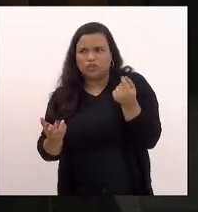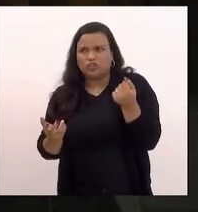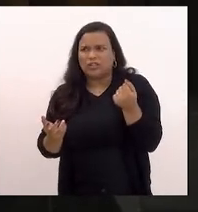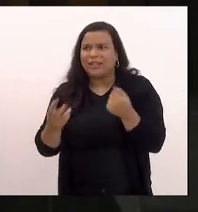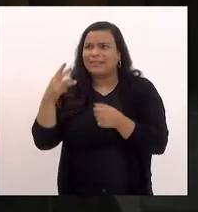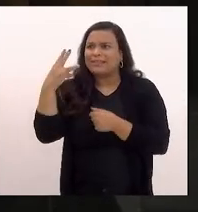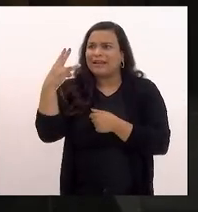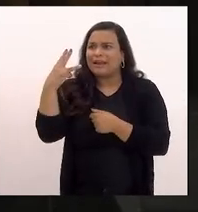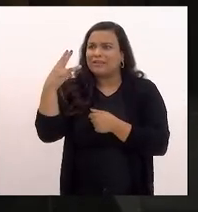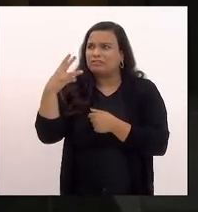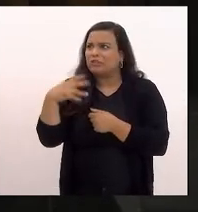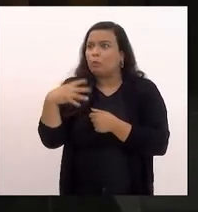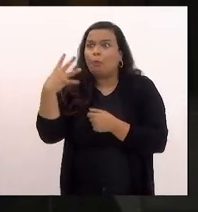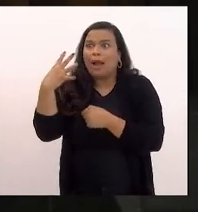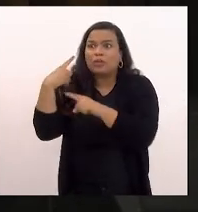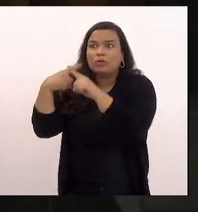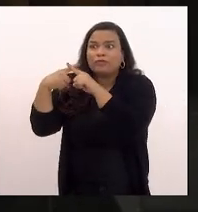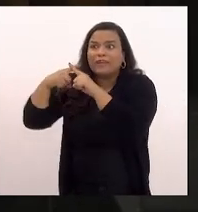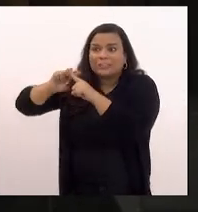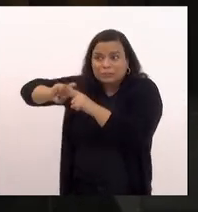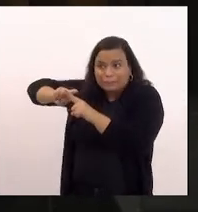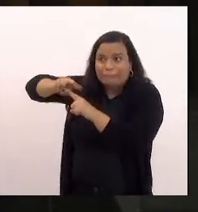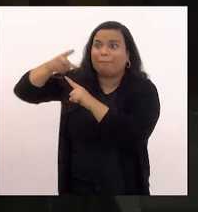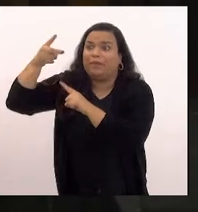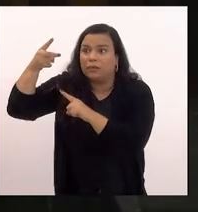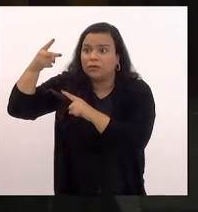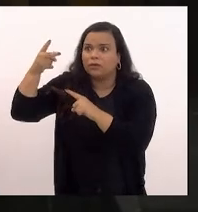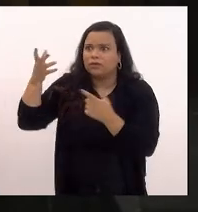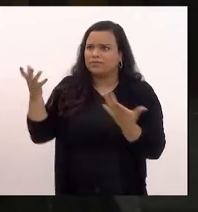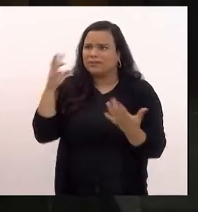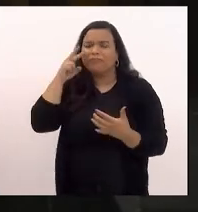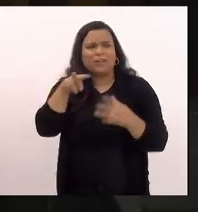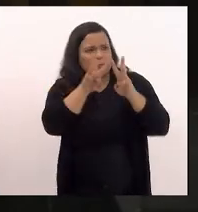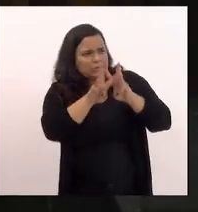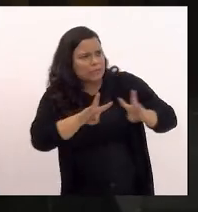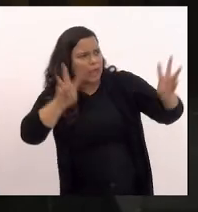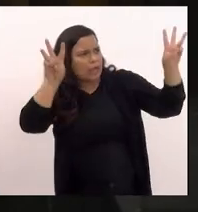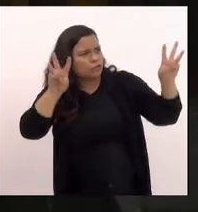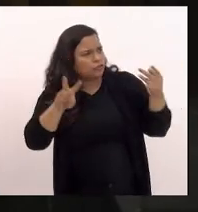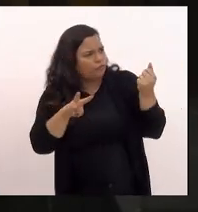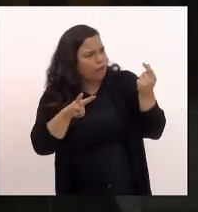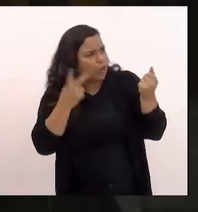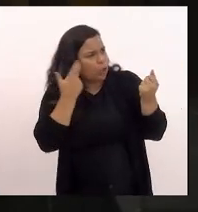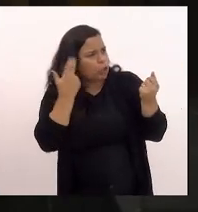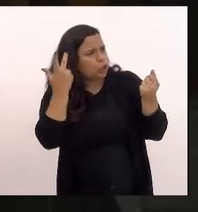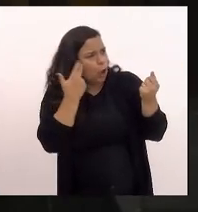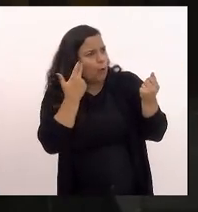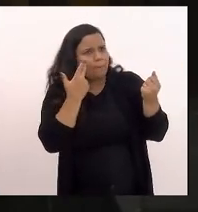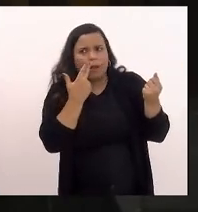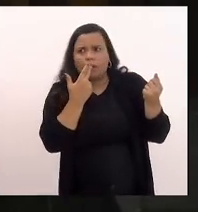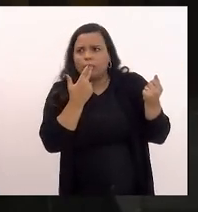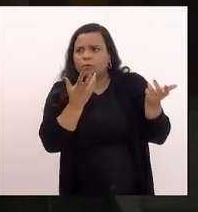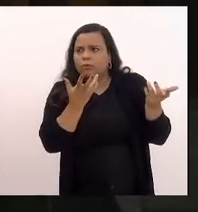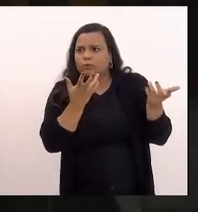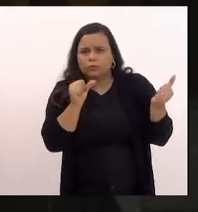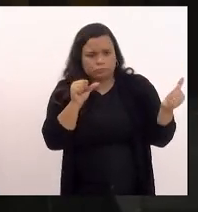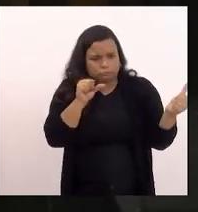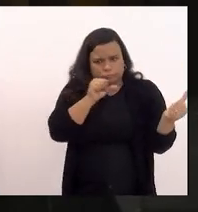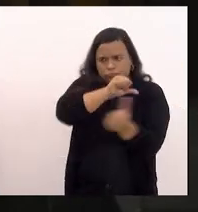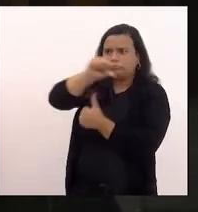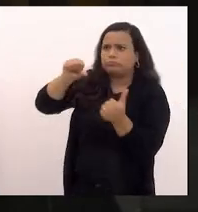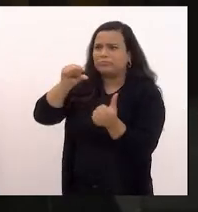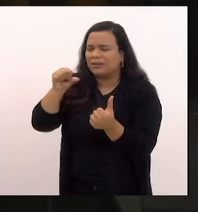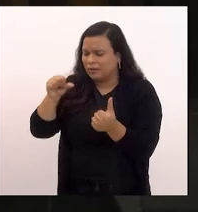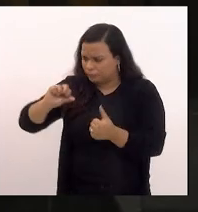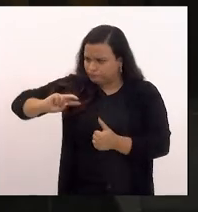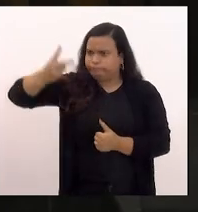do que você encontra diretamente no site da fabricante comprando inclusive no varejo isso também é uma